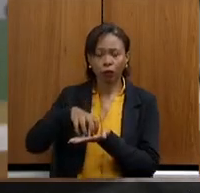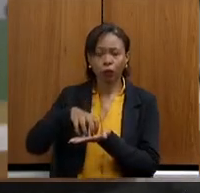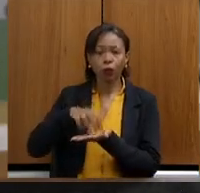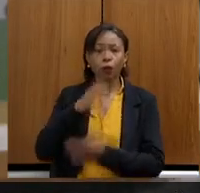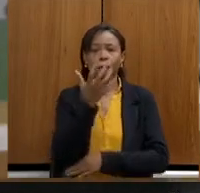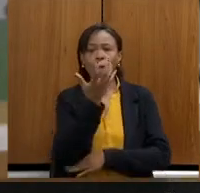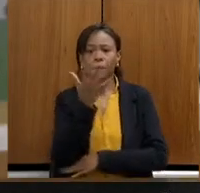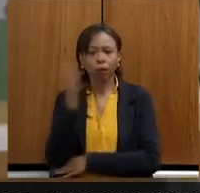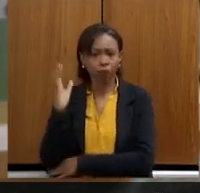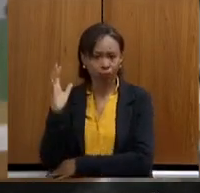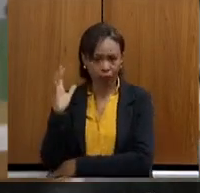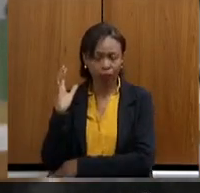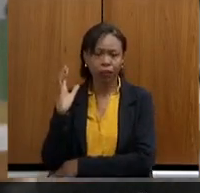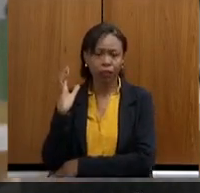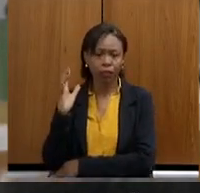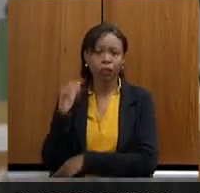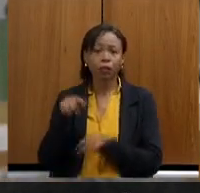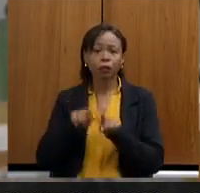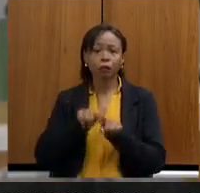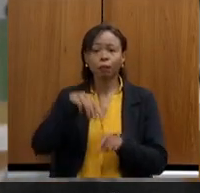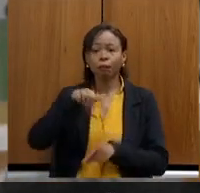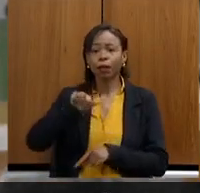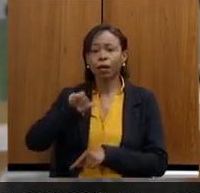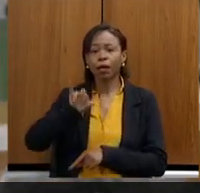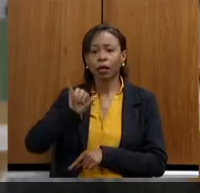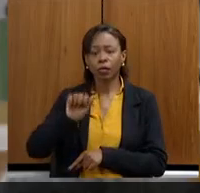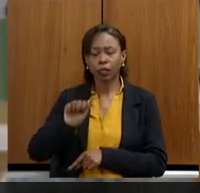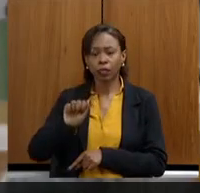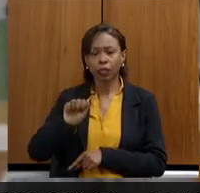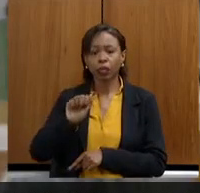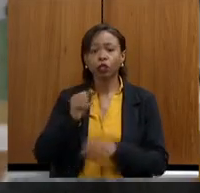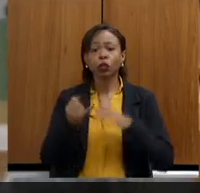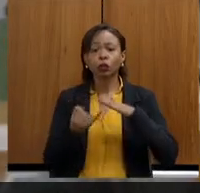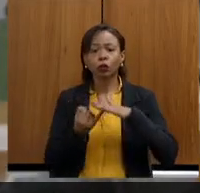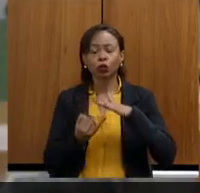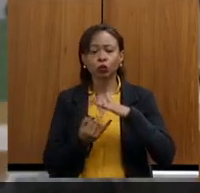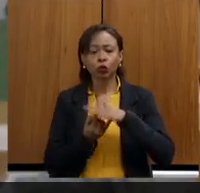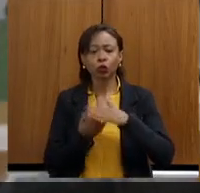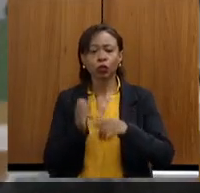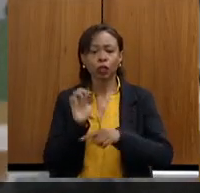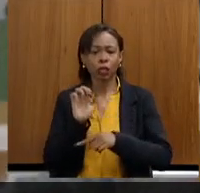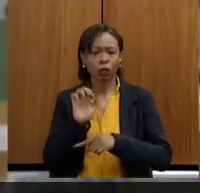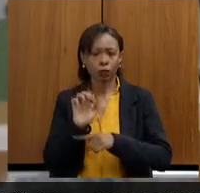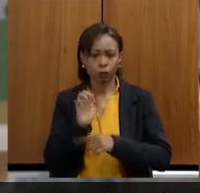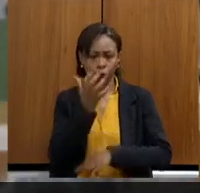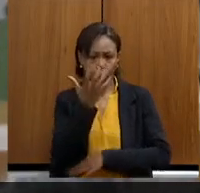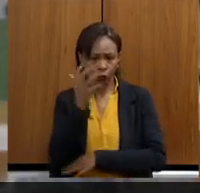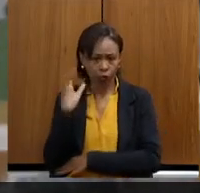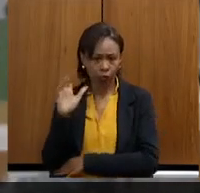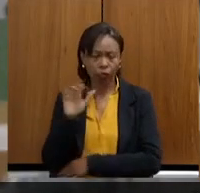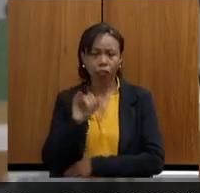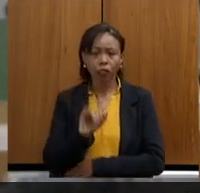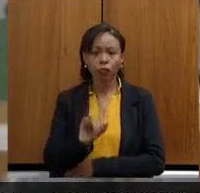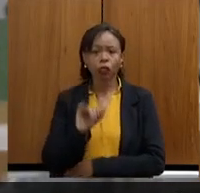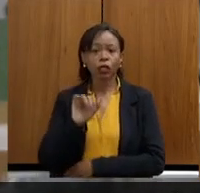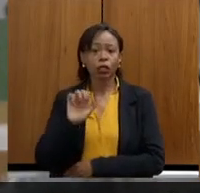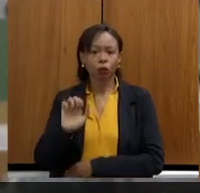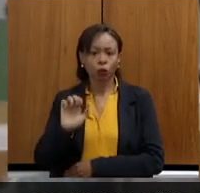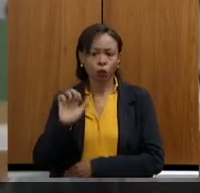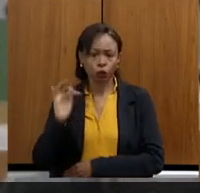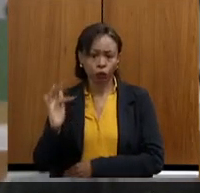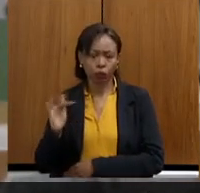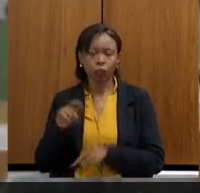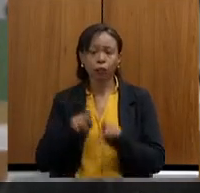a Maria Amélia, do Instituto Estadual de Florestas, a Ana Mota,